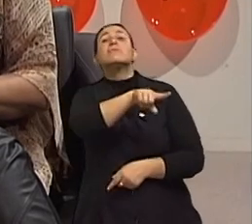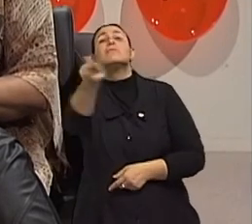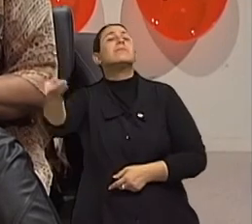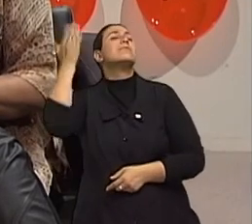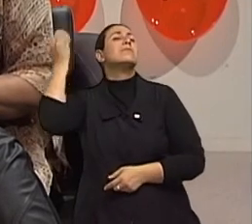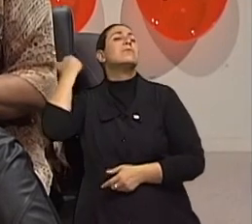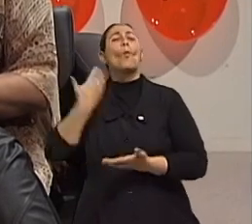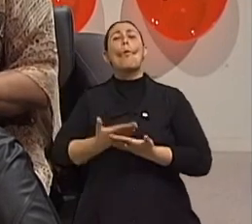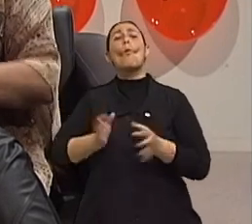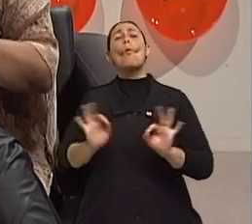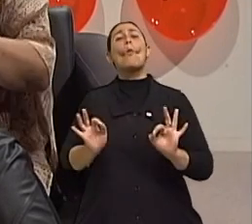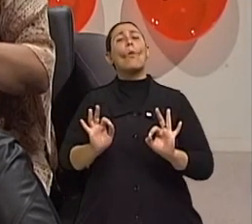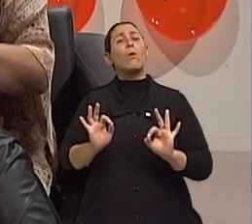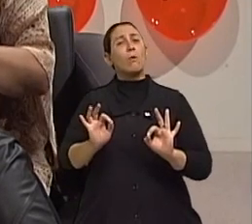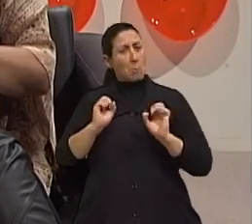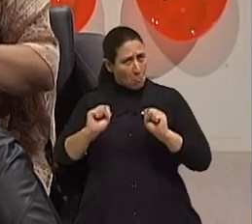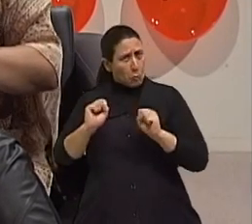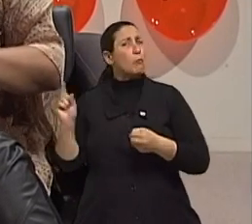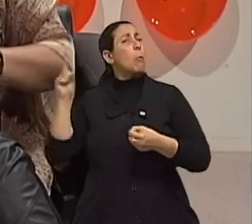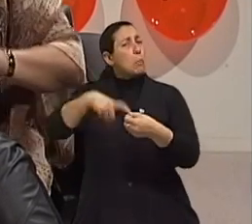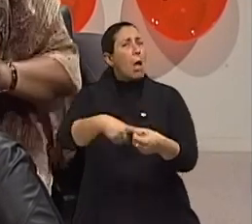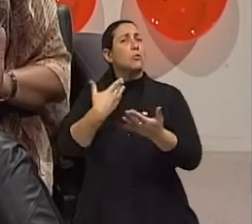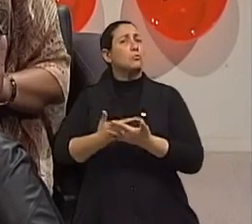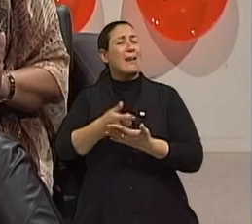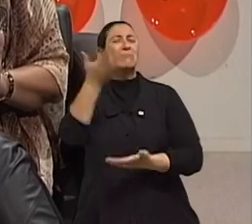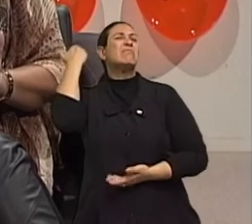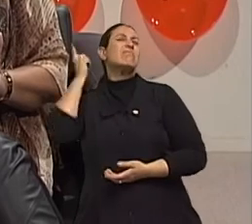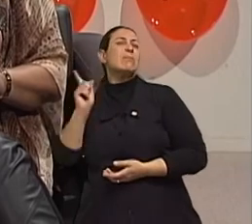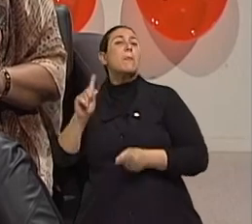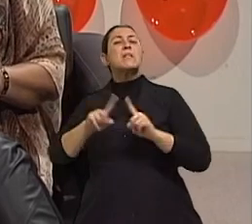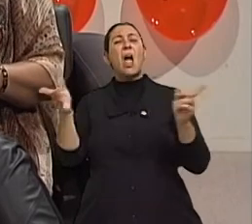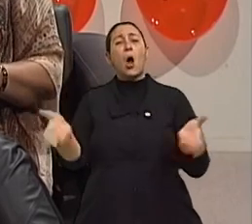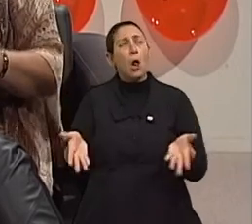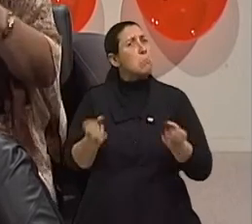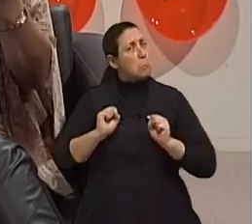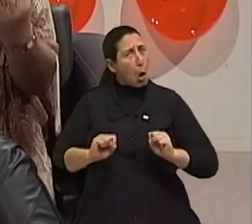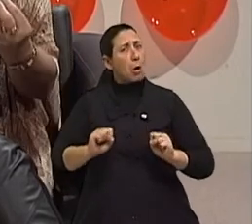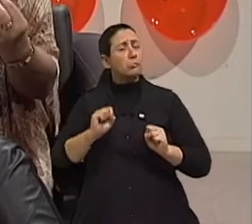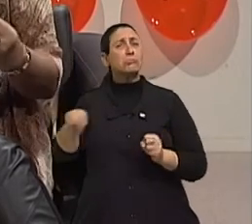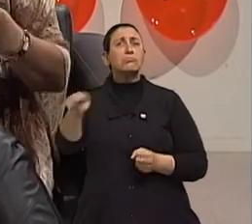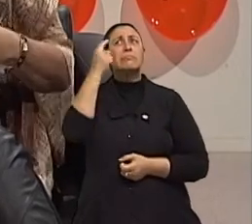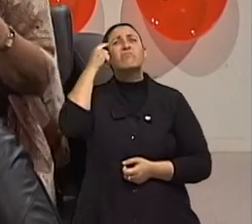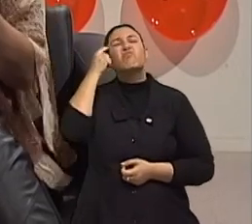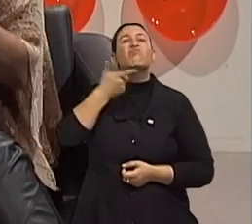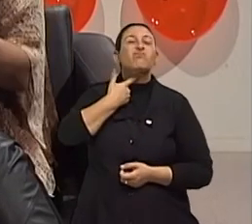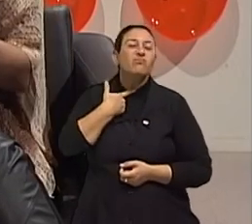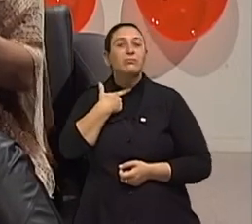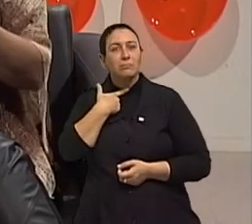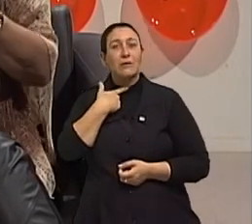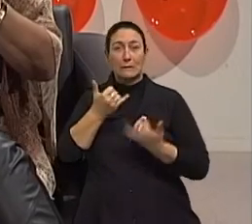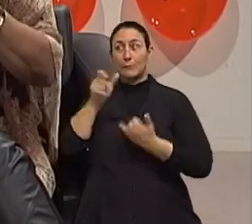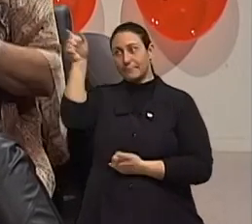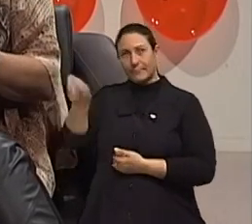estudar, também podem. Não botem isso como uma defesa para não voltar à universidade. O caso dela, ela gostava